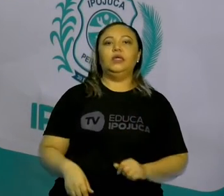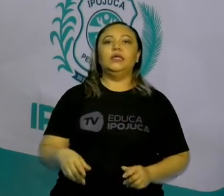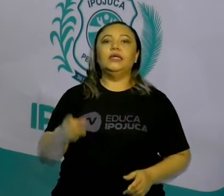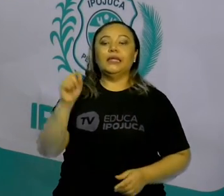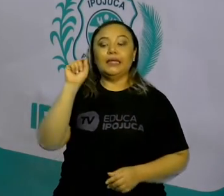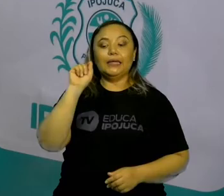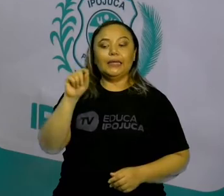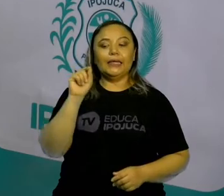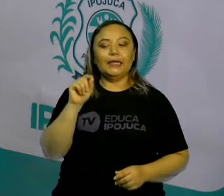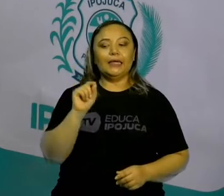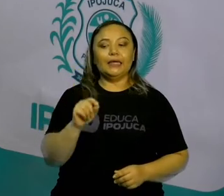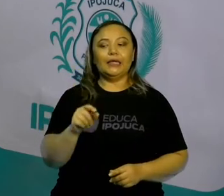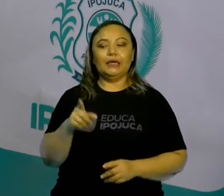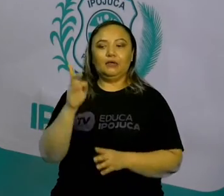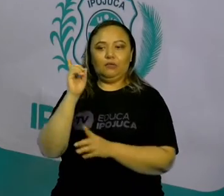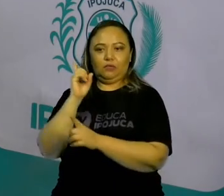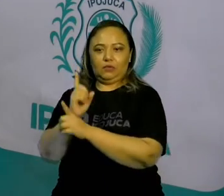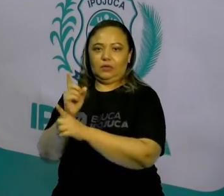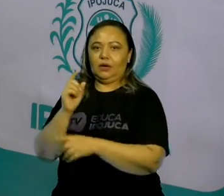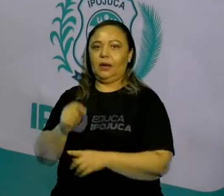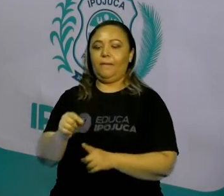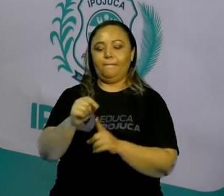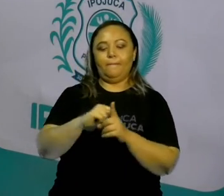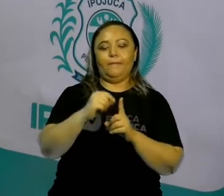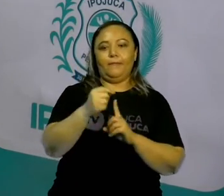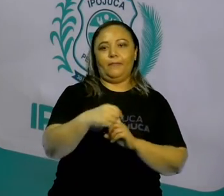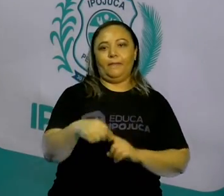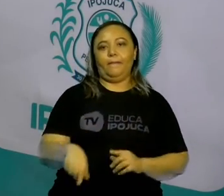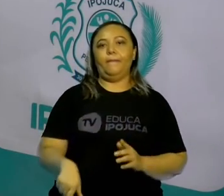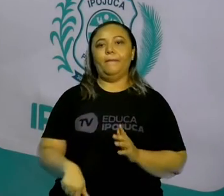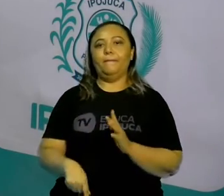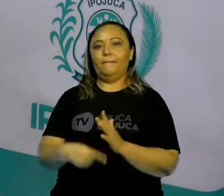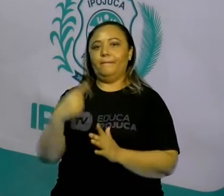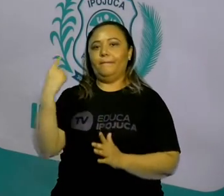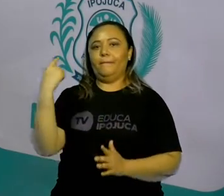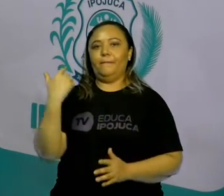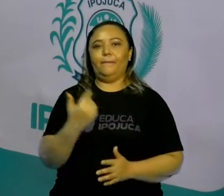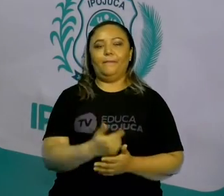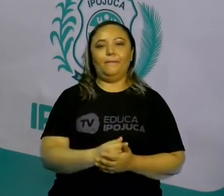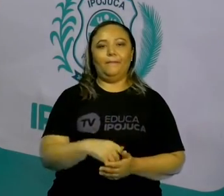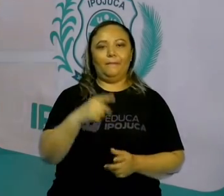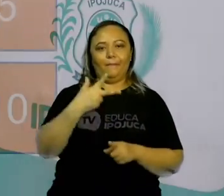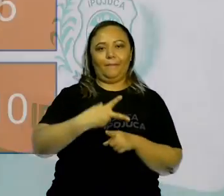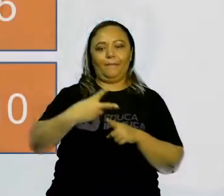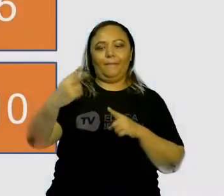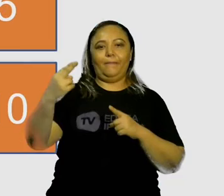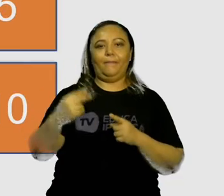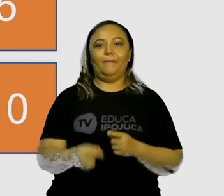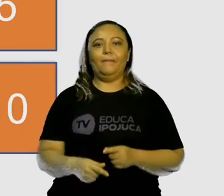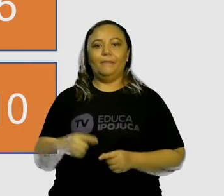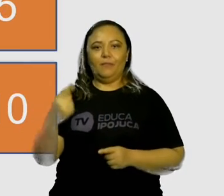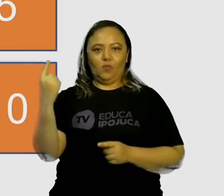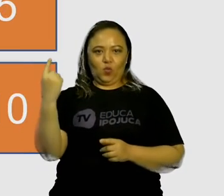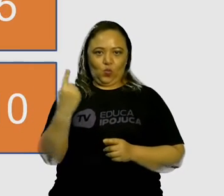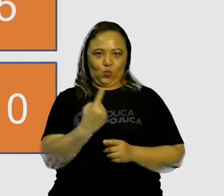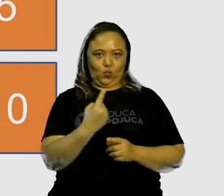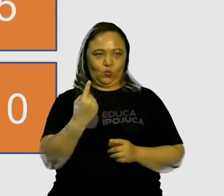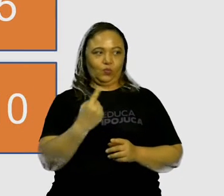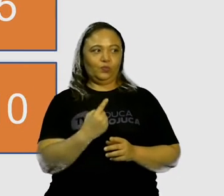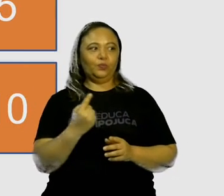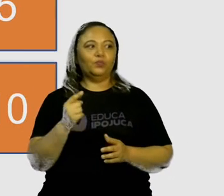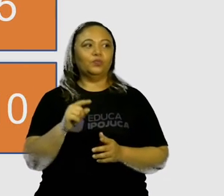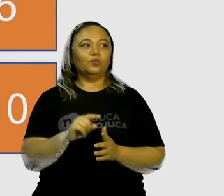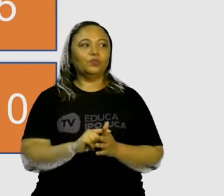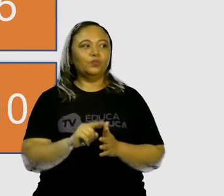primeiro. Tá certo? Então vamos lá. O quadro inicial é esse aqui. A etapa número um. E eu estou